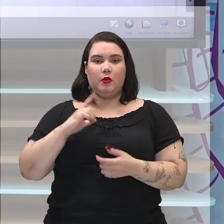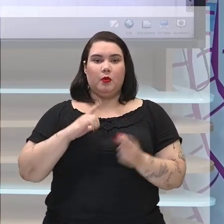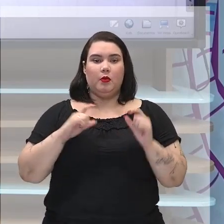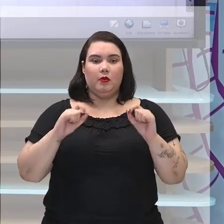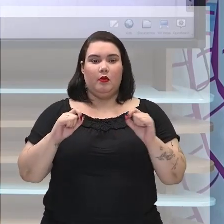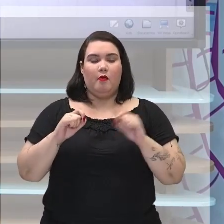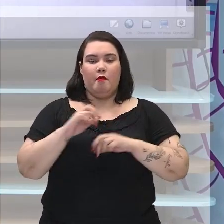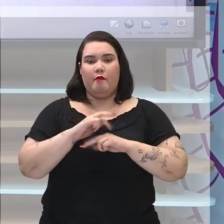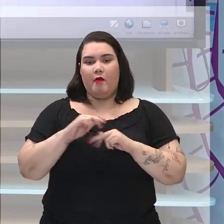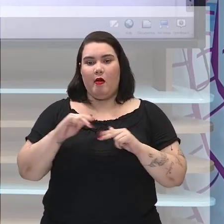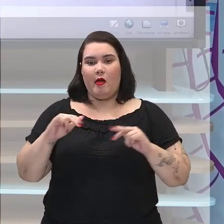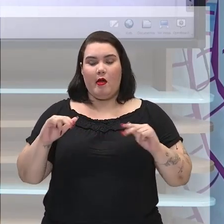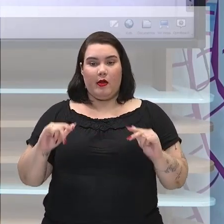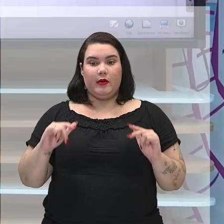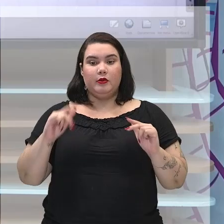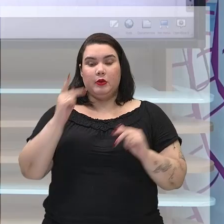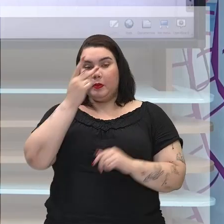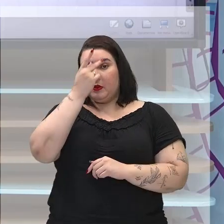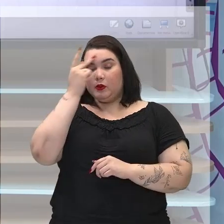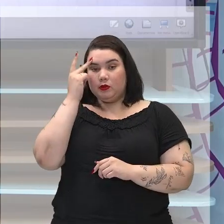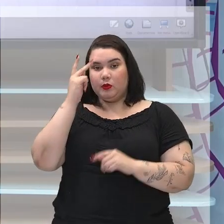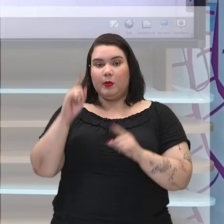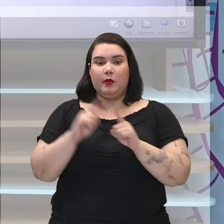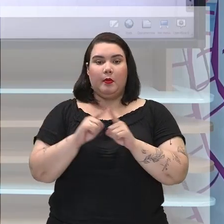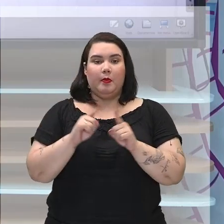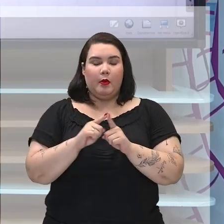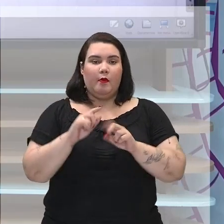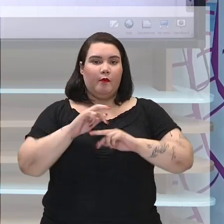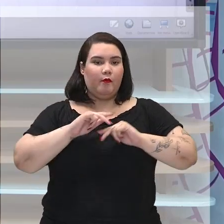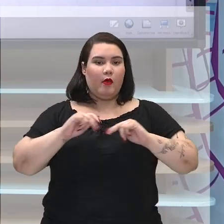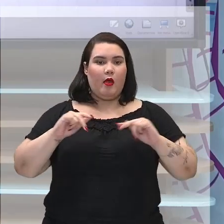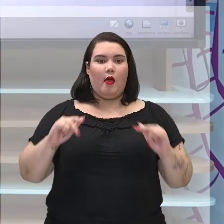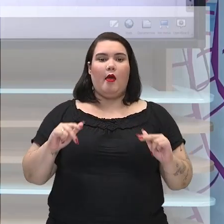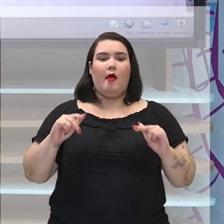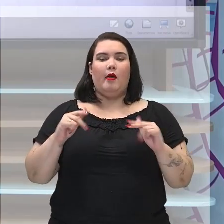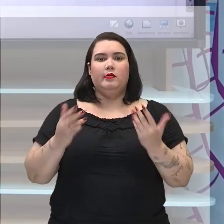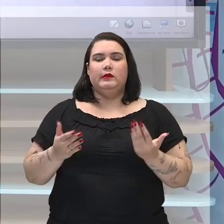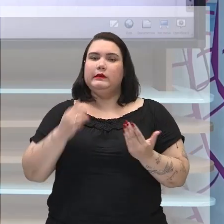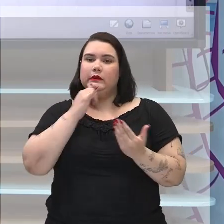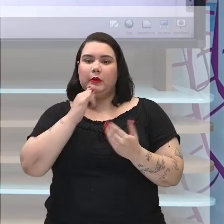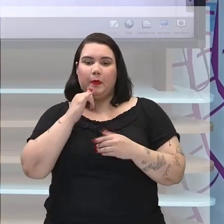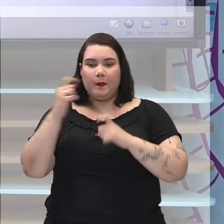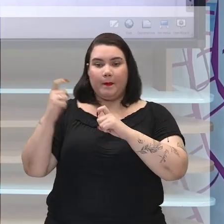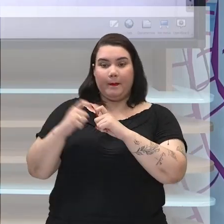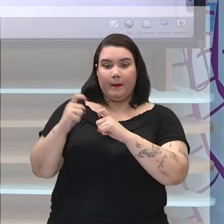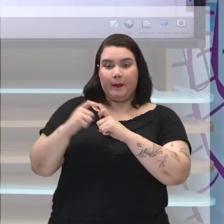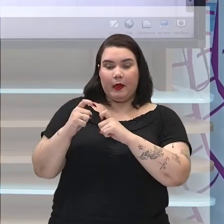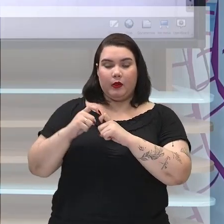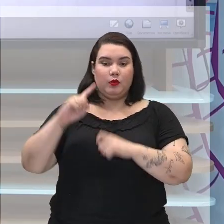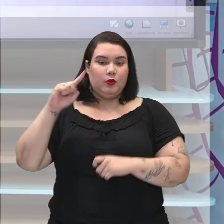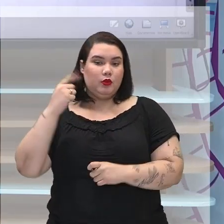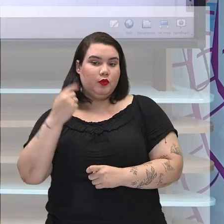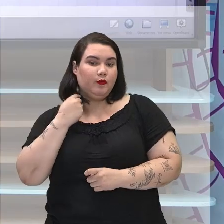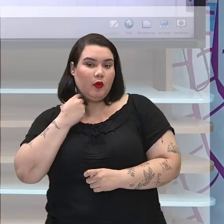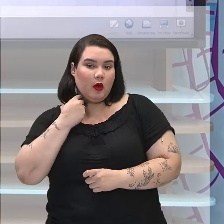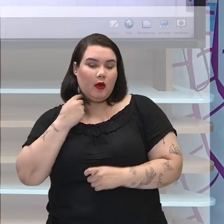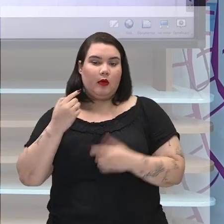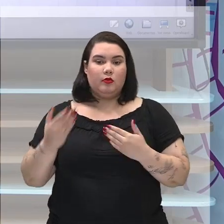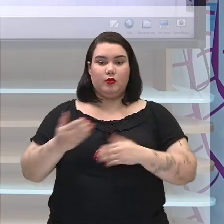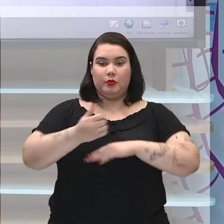diversas pessoas, diversos nobres, né, médicos, advogados, né,